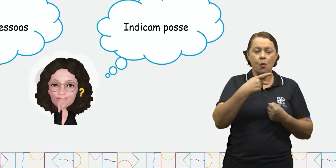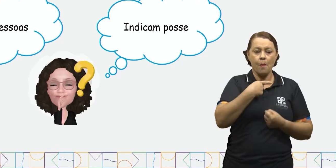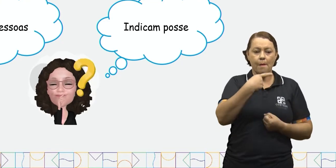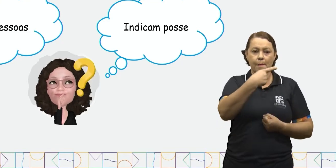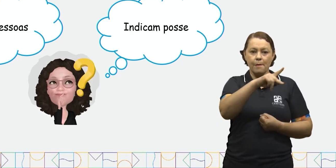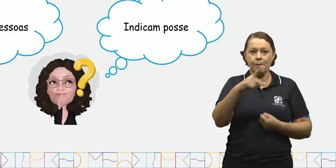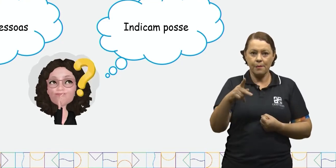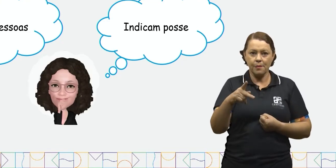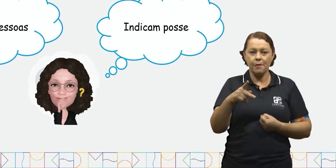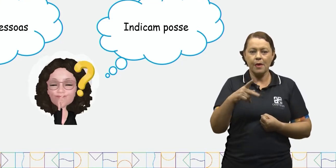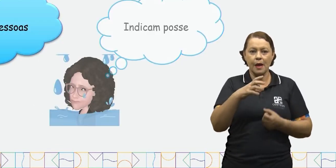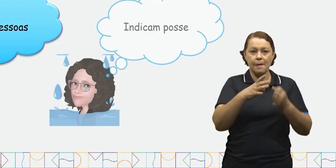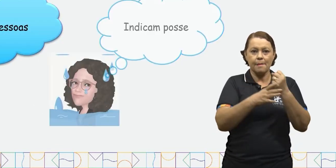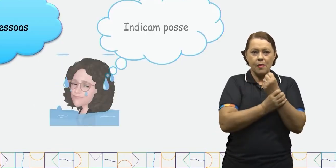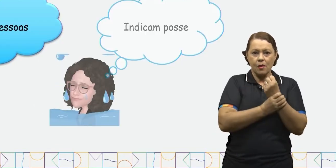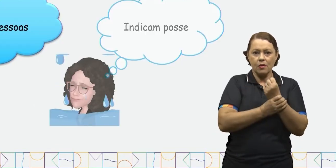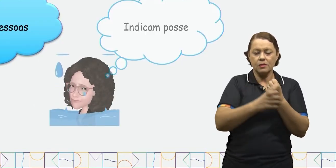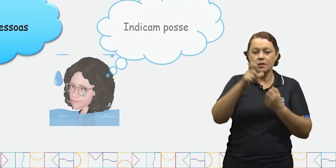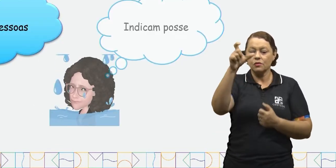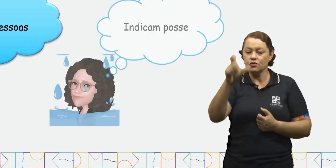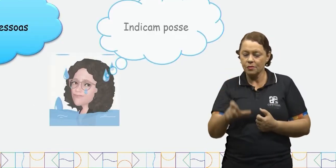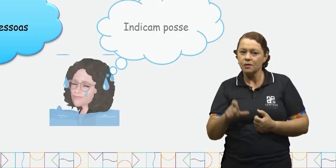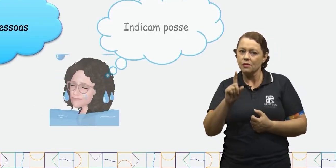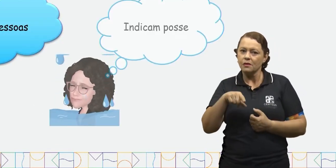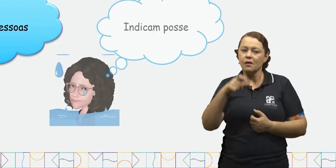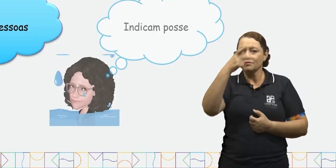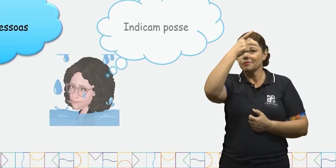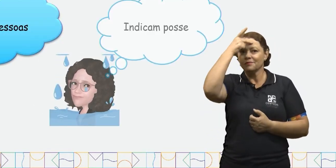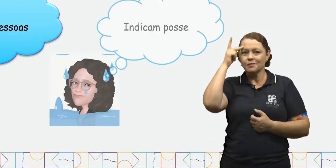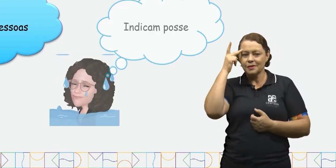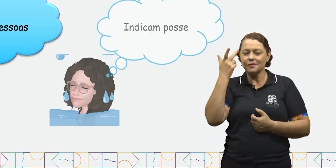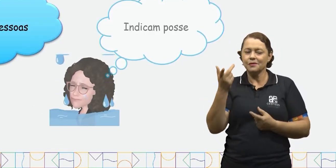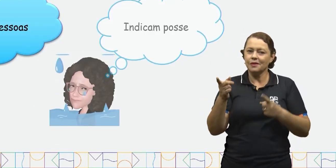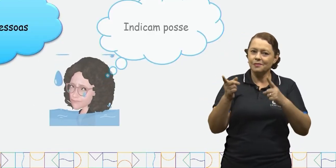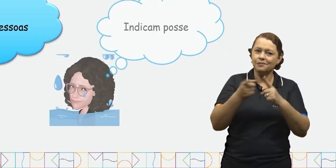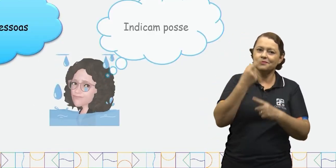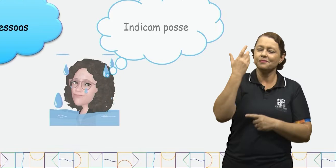os pessoais indicam pessoas. Nossa primeira opção.